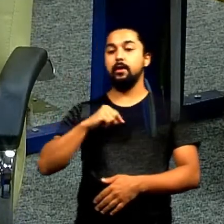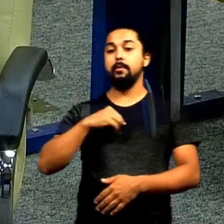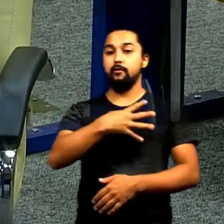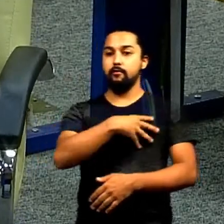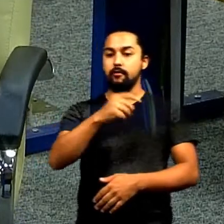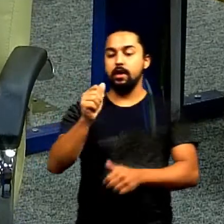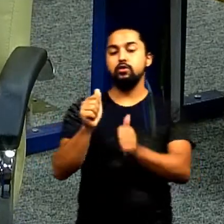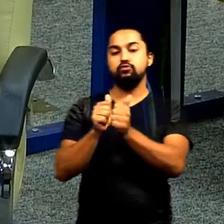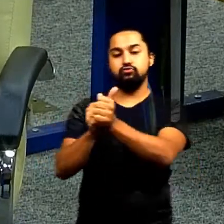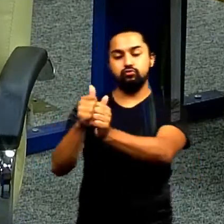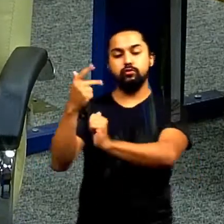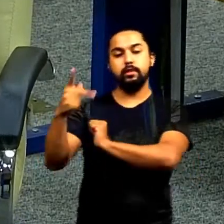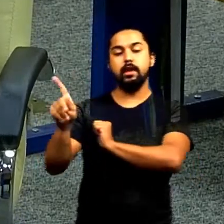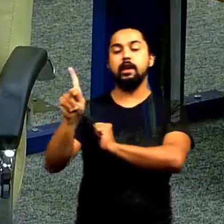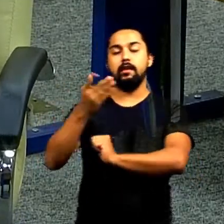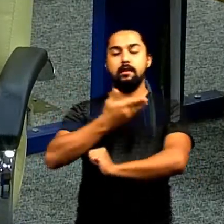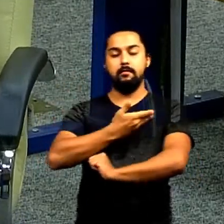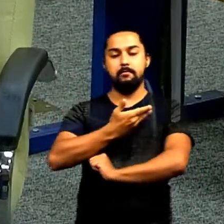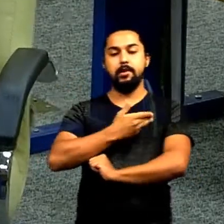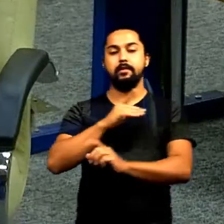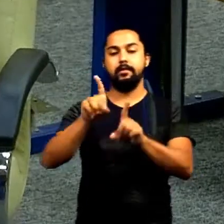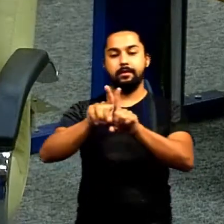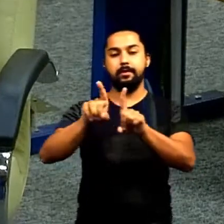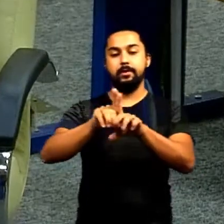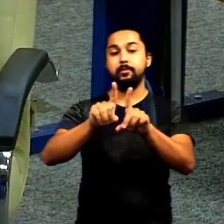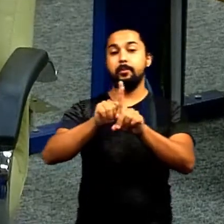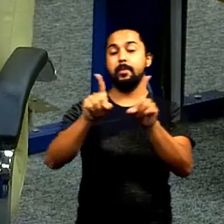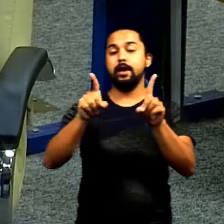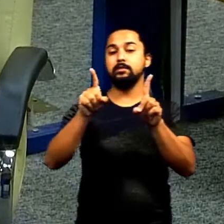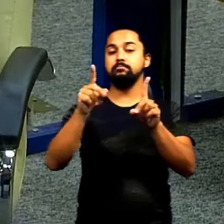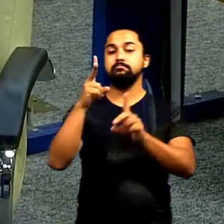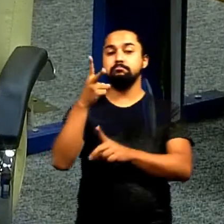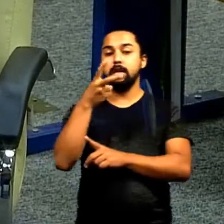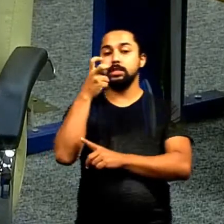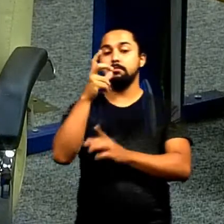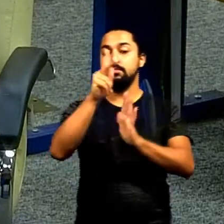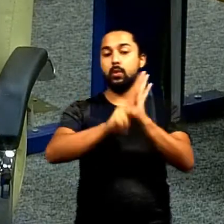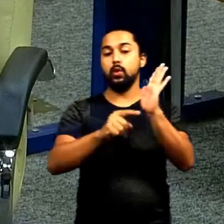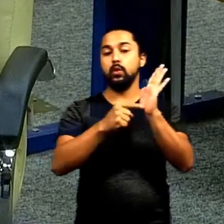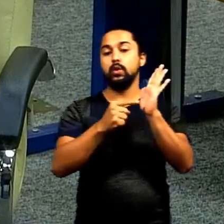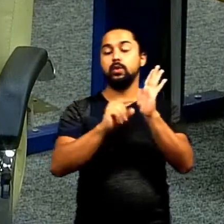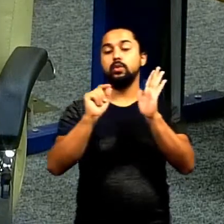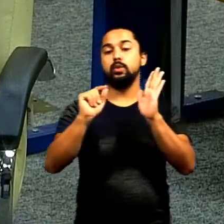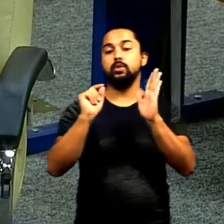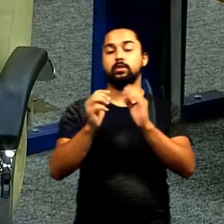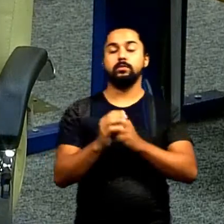acompanha o Quitão sendo amigo dele também mas eu vejo que esse projeto